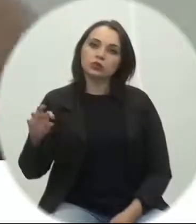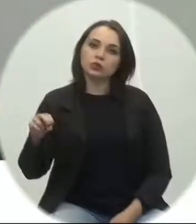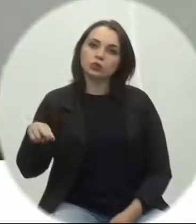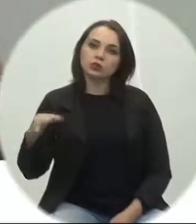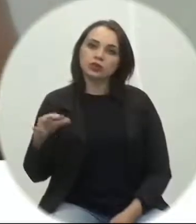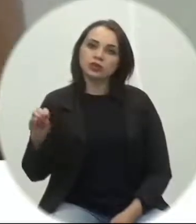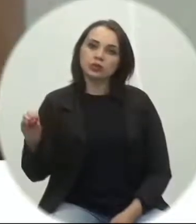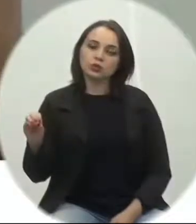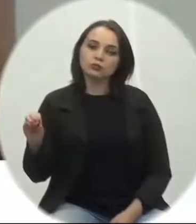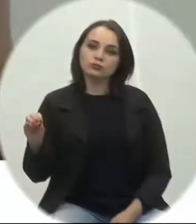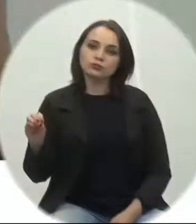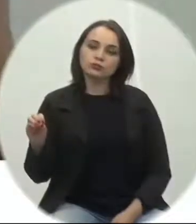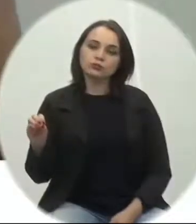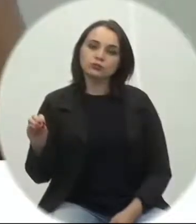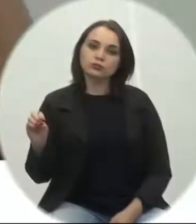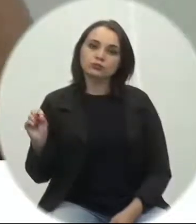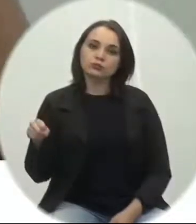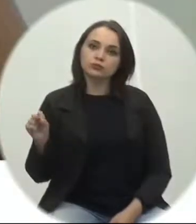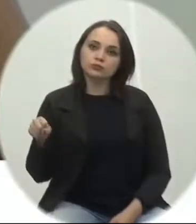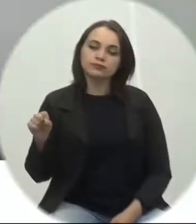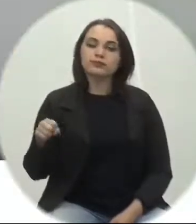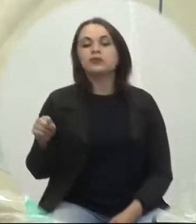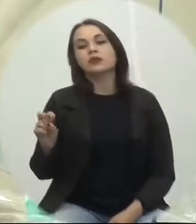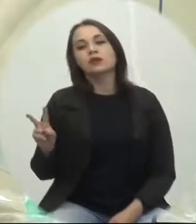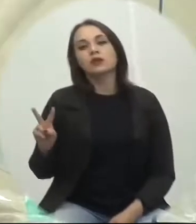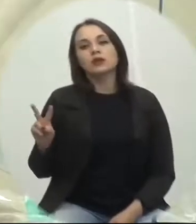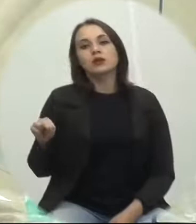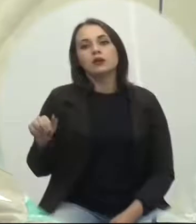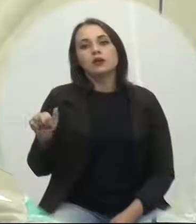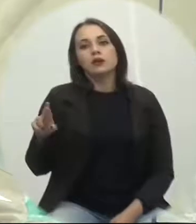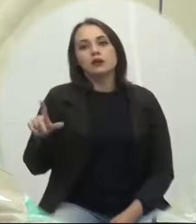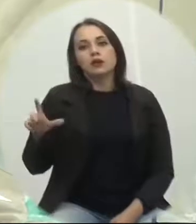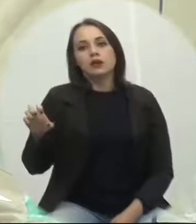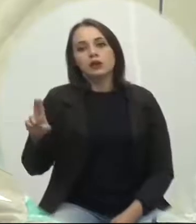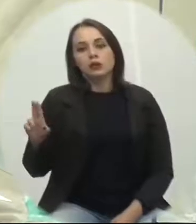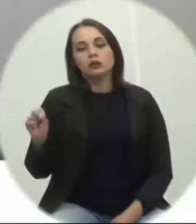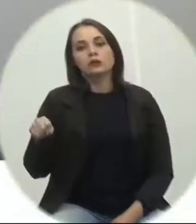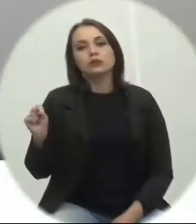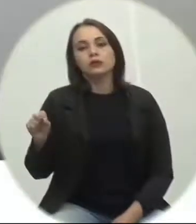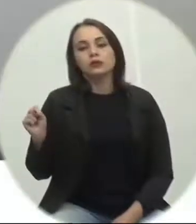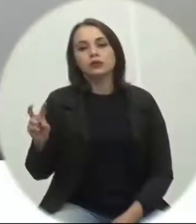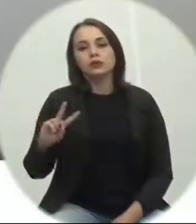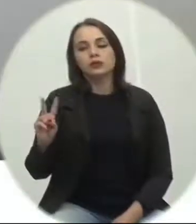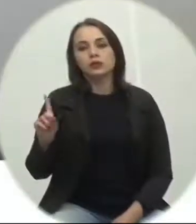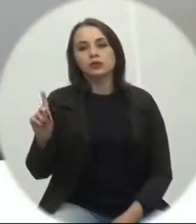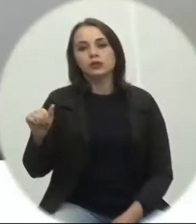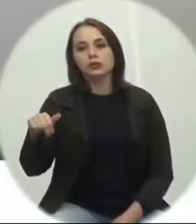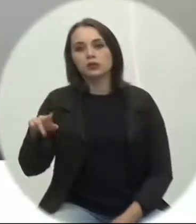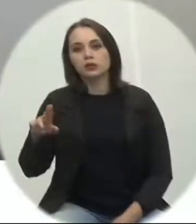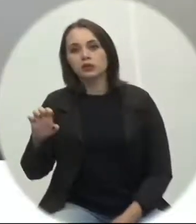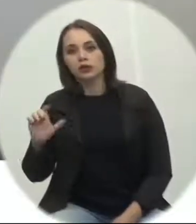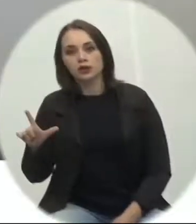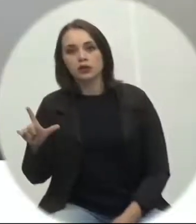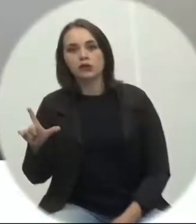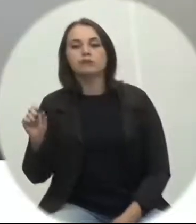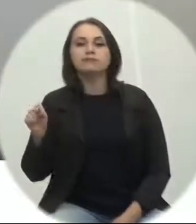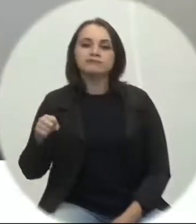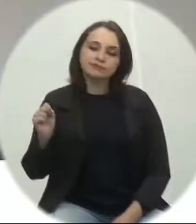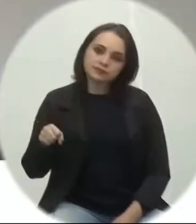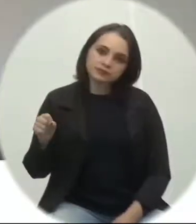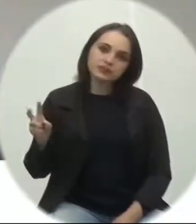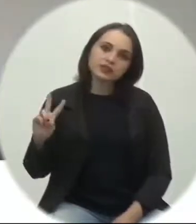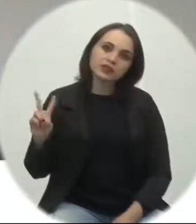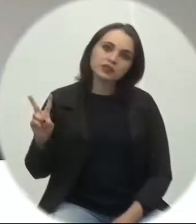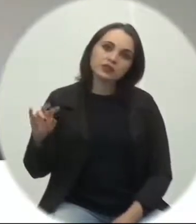Saúde. Favorável. favor, vereadora Leuda Silveira. favor. Vereador Daniel Antunes. A favor. A